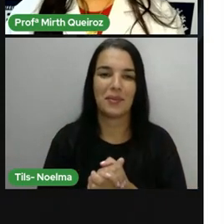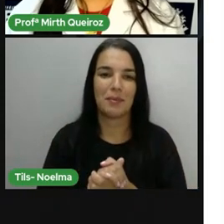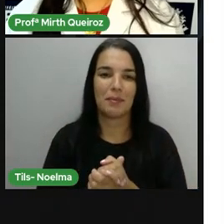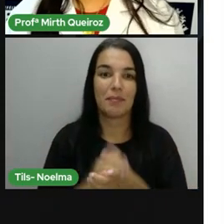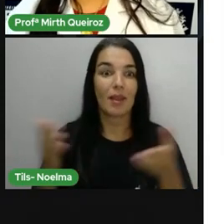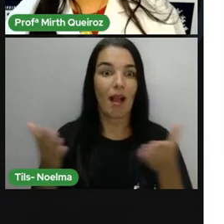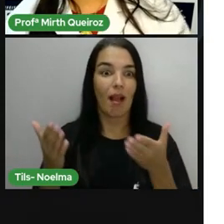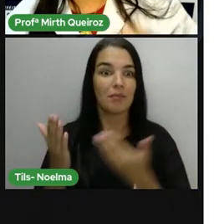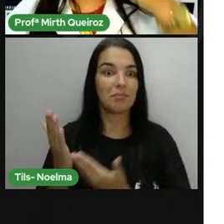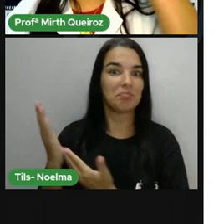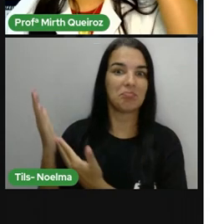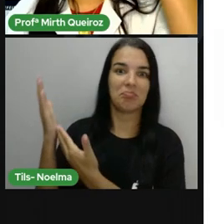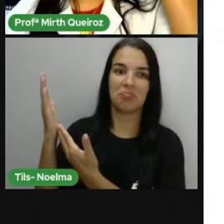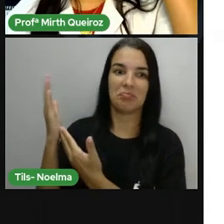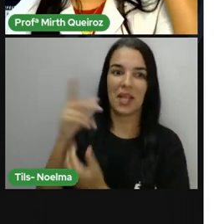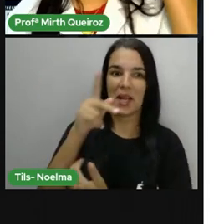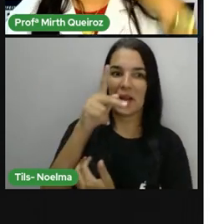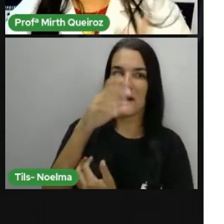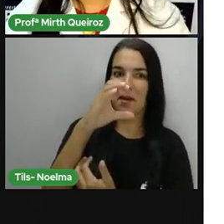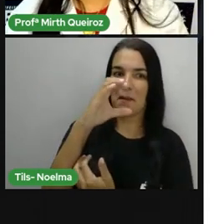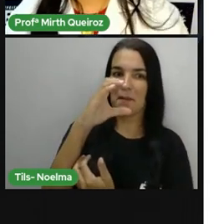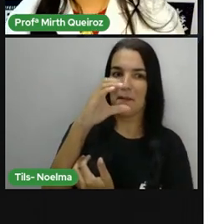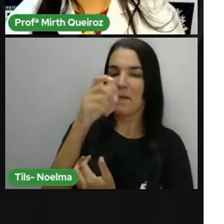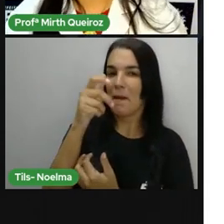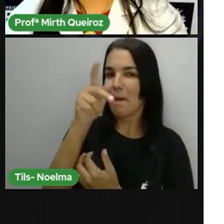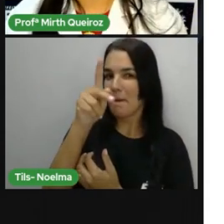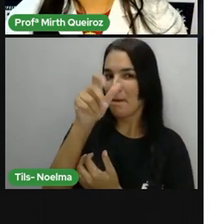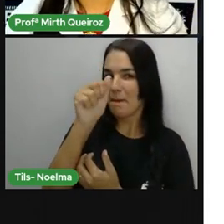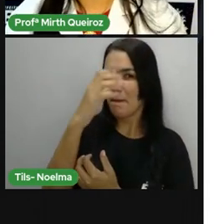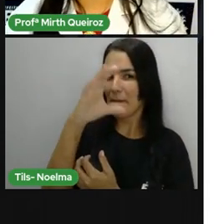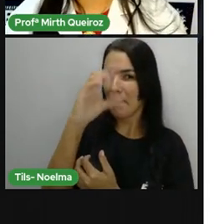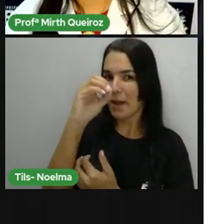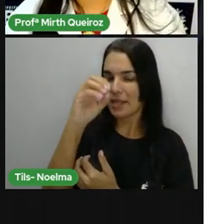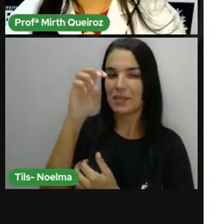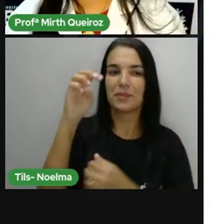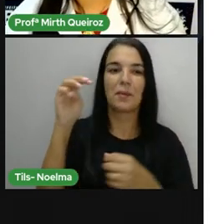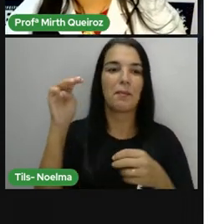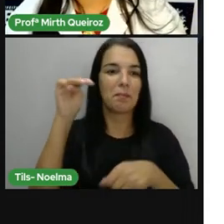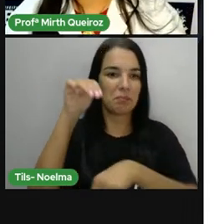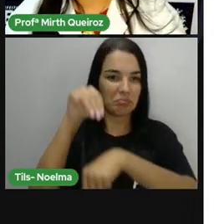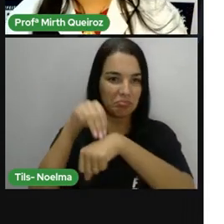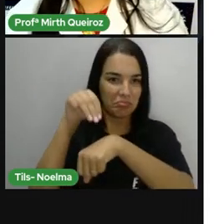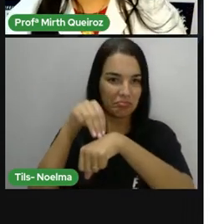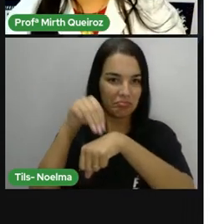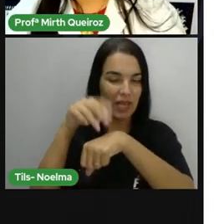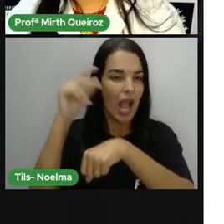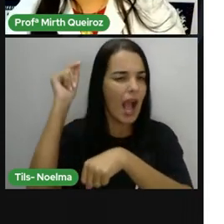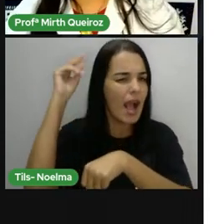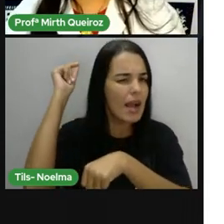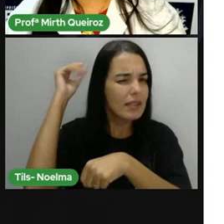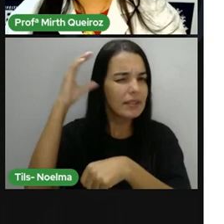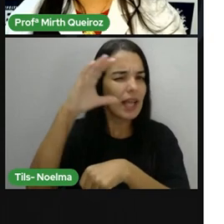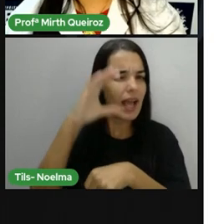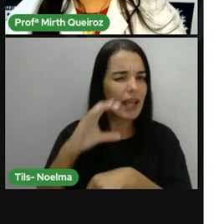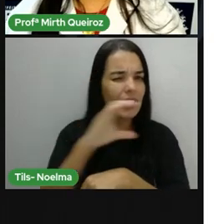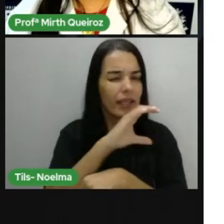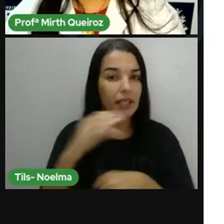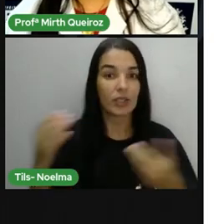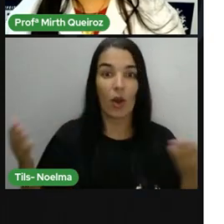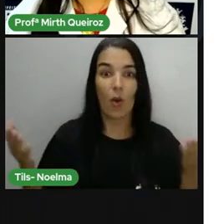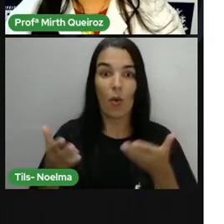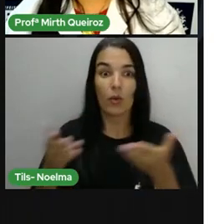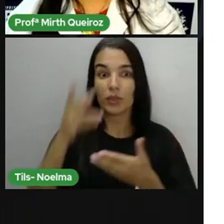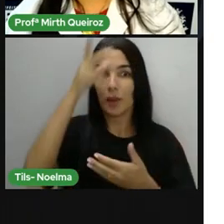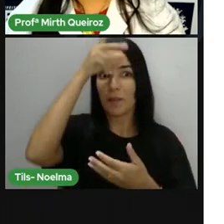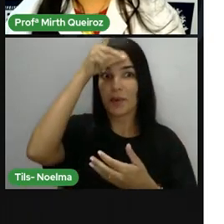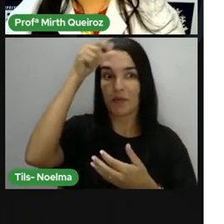O espaço municipal, a esse local aí, né? Que era onde era a igreja, e hoje é a nossa prefeitura. No